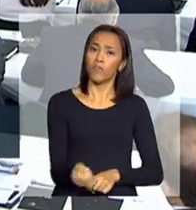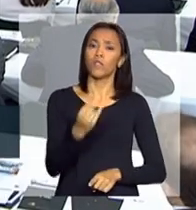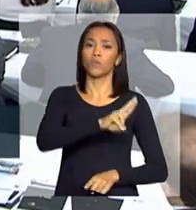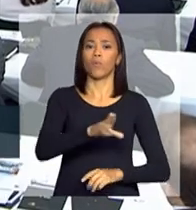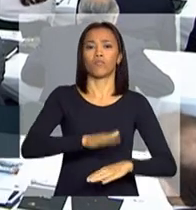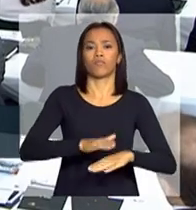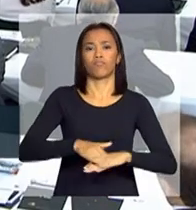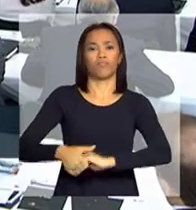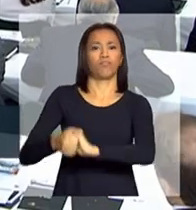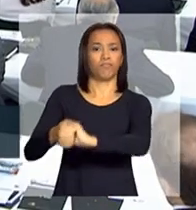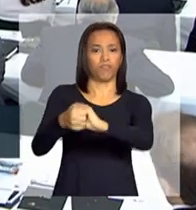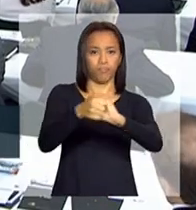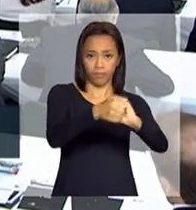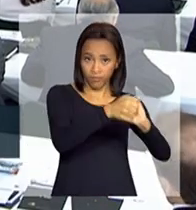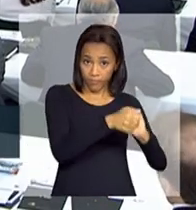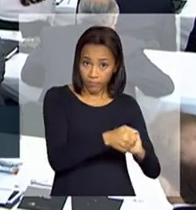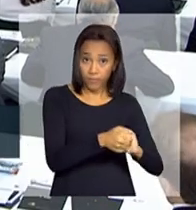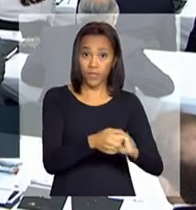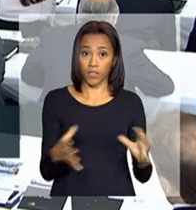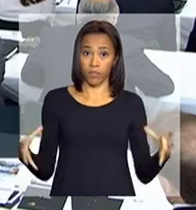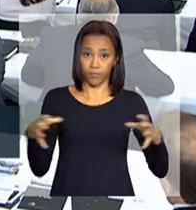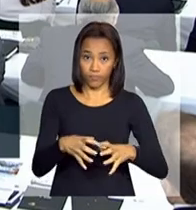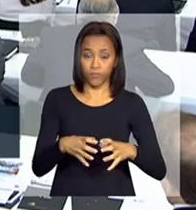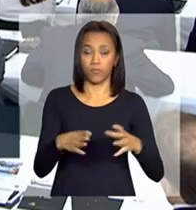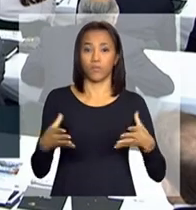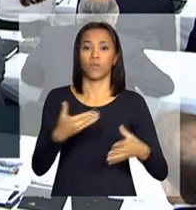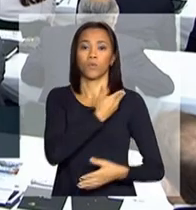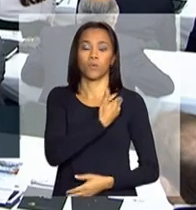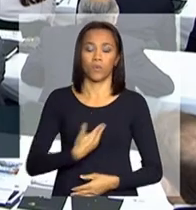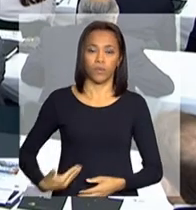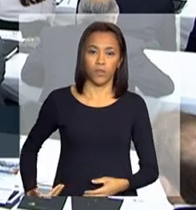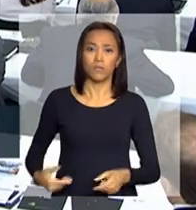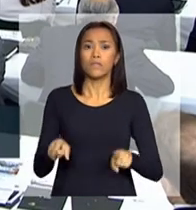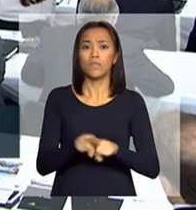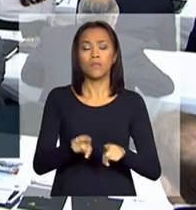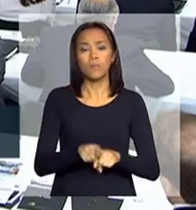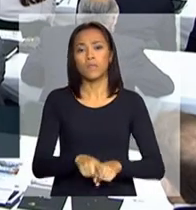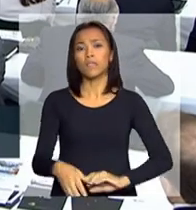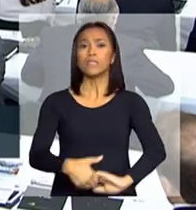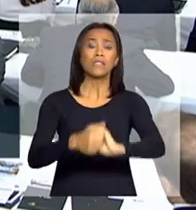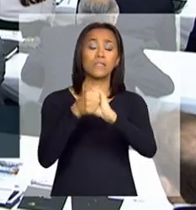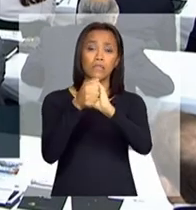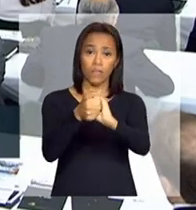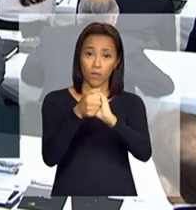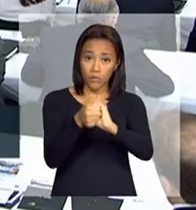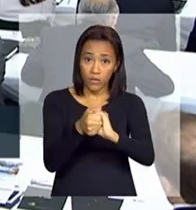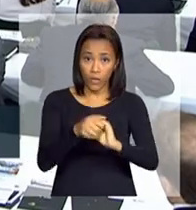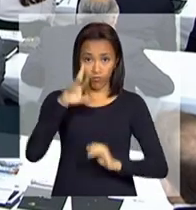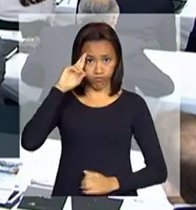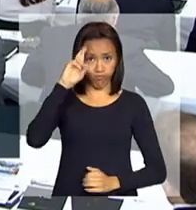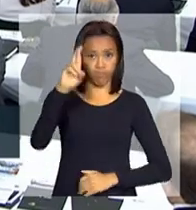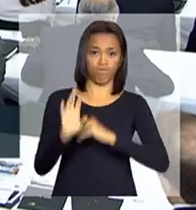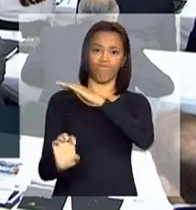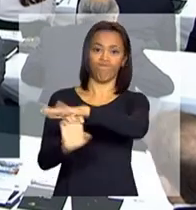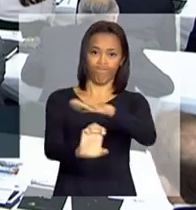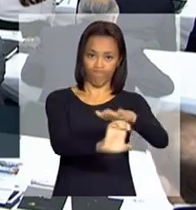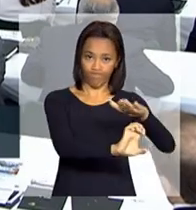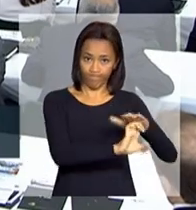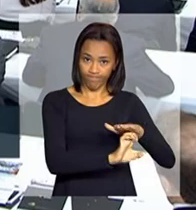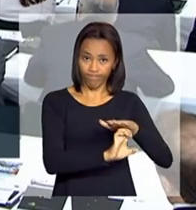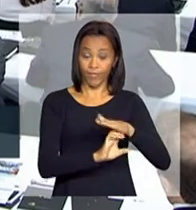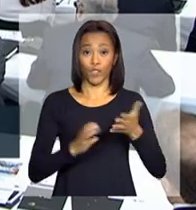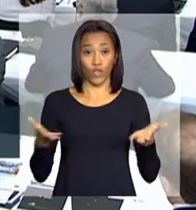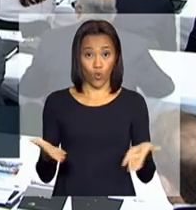e membros integrantes do governo. Queria saudar os empresários que fizeram